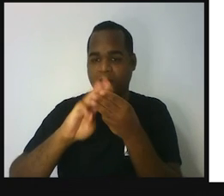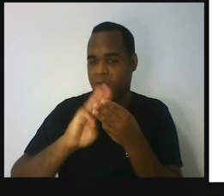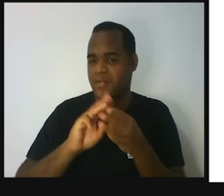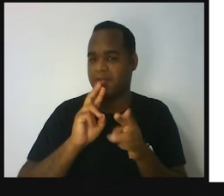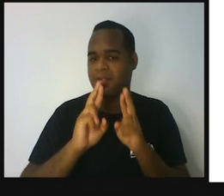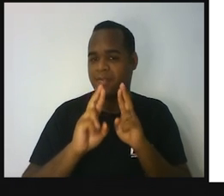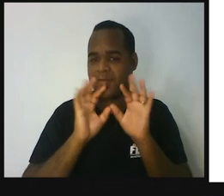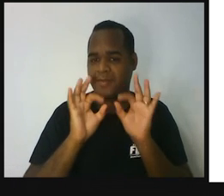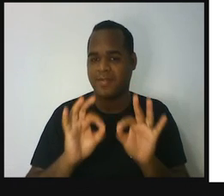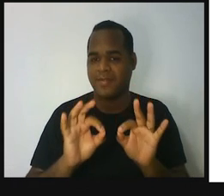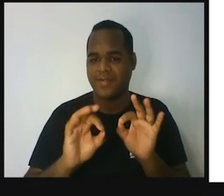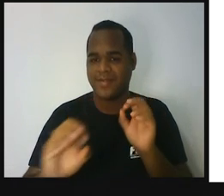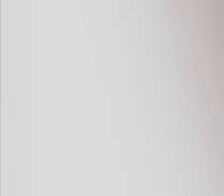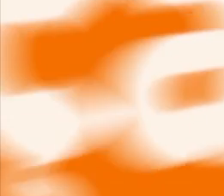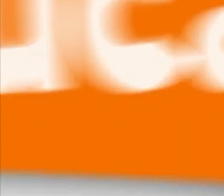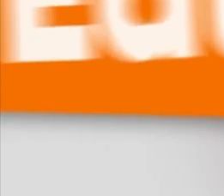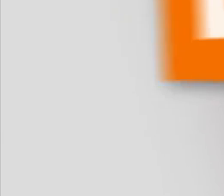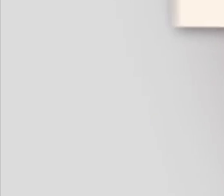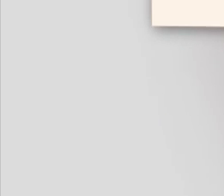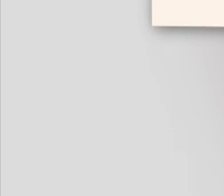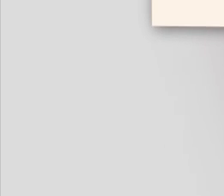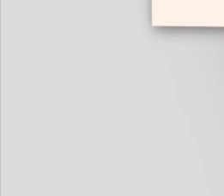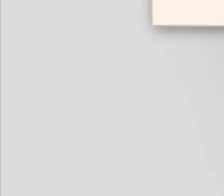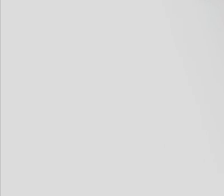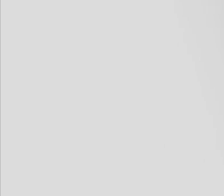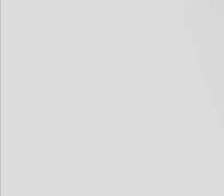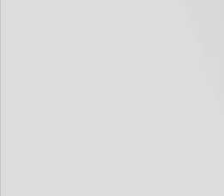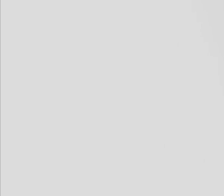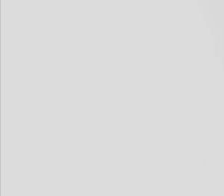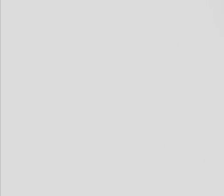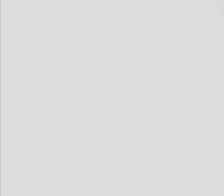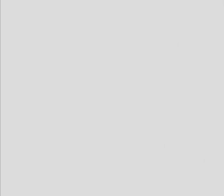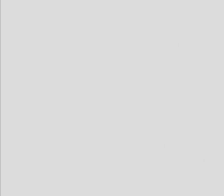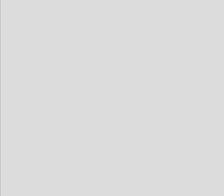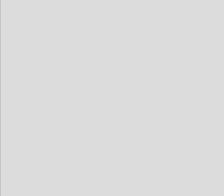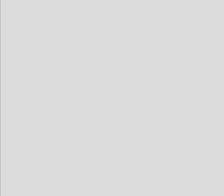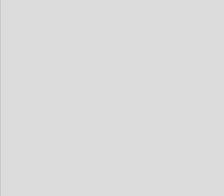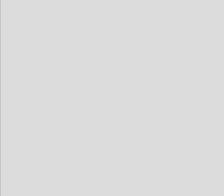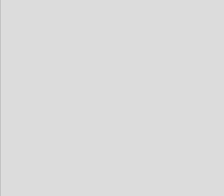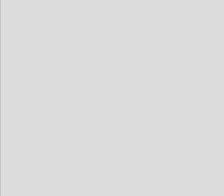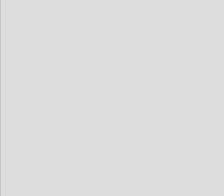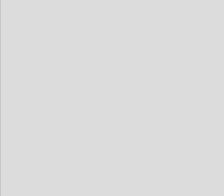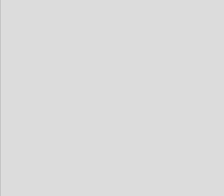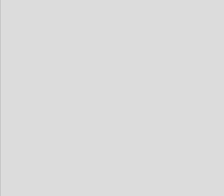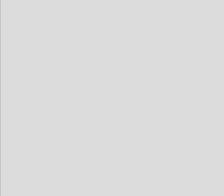solução. Bye-bye. Tchau. Tchau. Tchau.